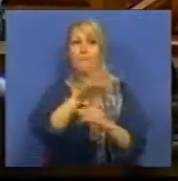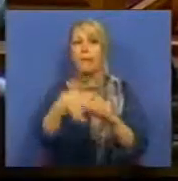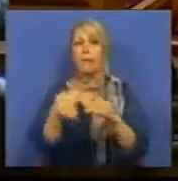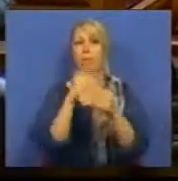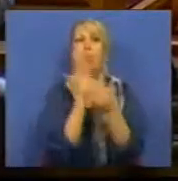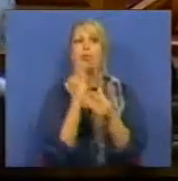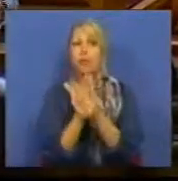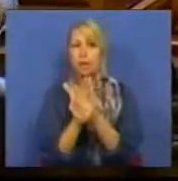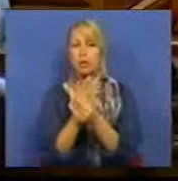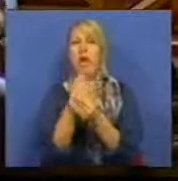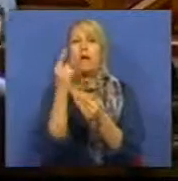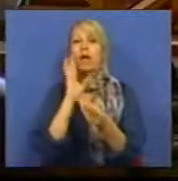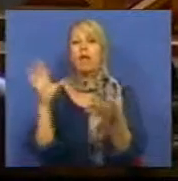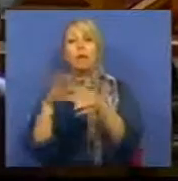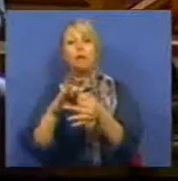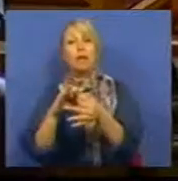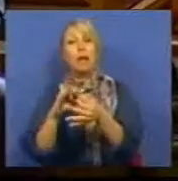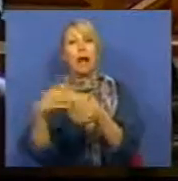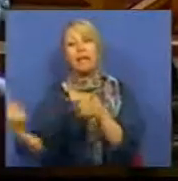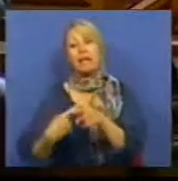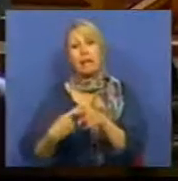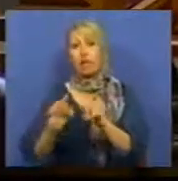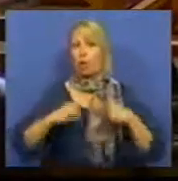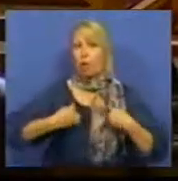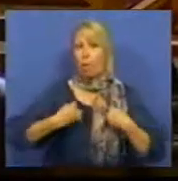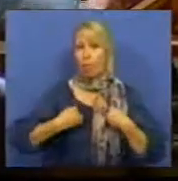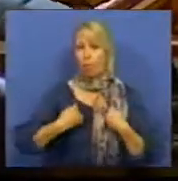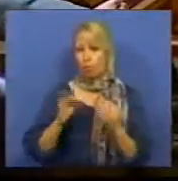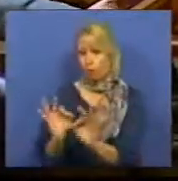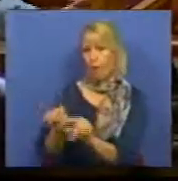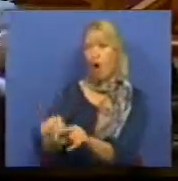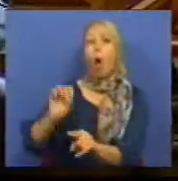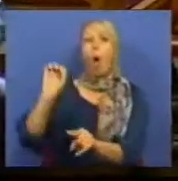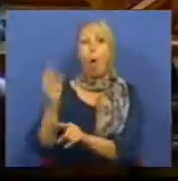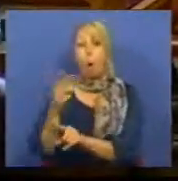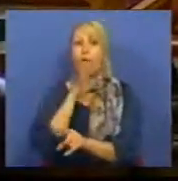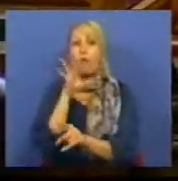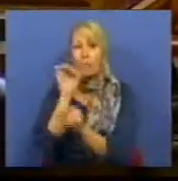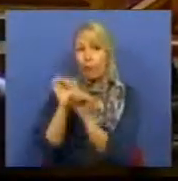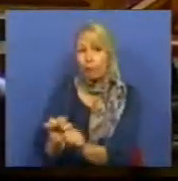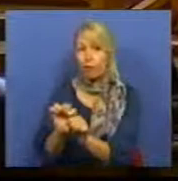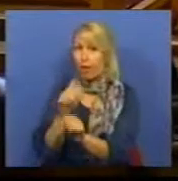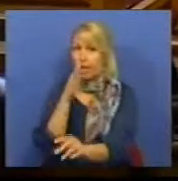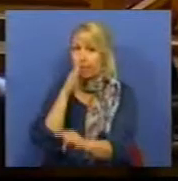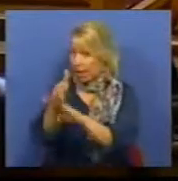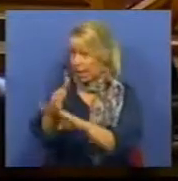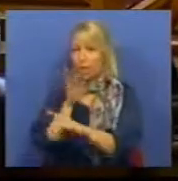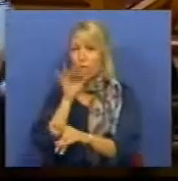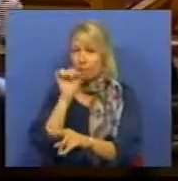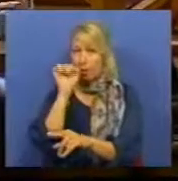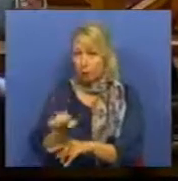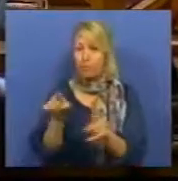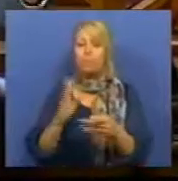que envolvesse interesses seus próprios ou seus familiares diretos, que essa